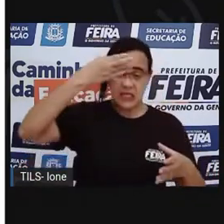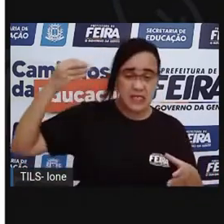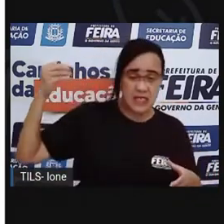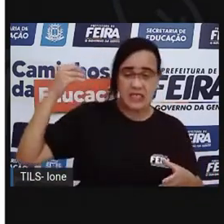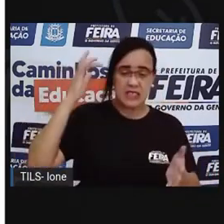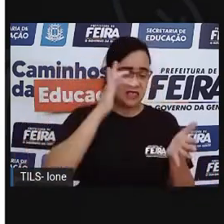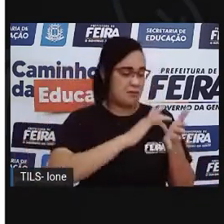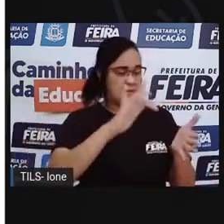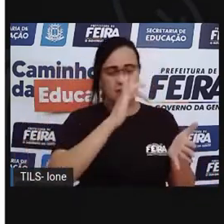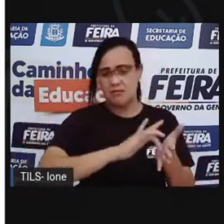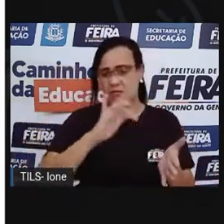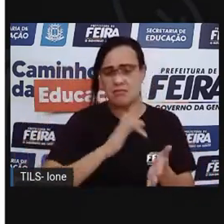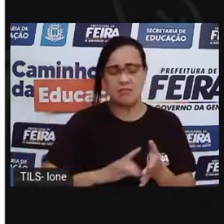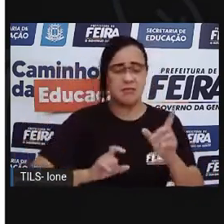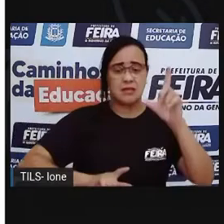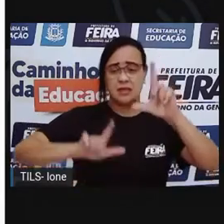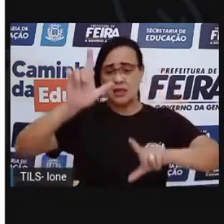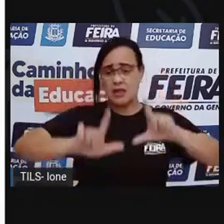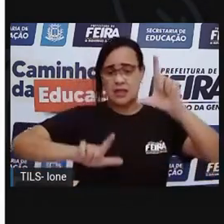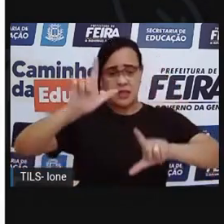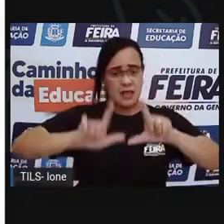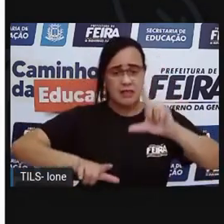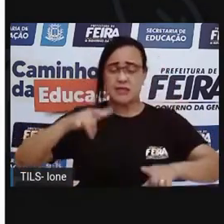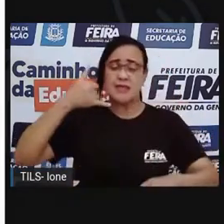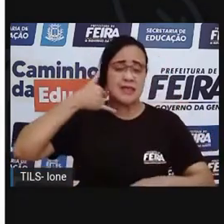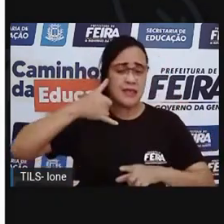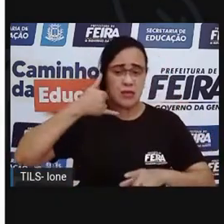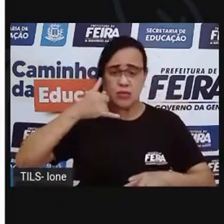game ou no computador.